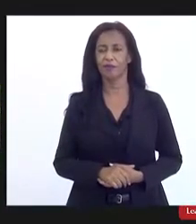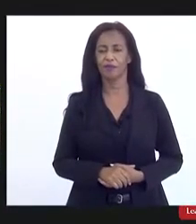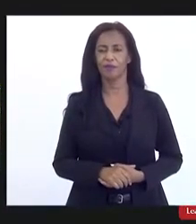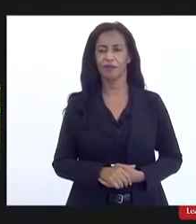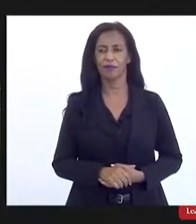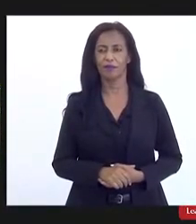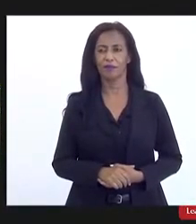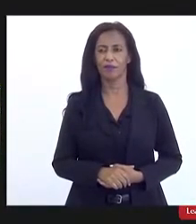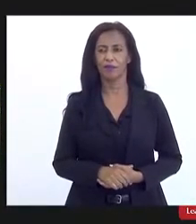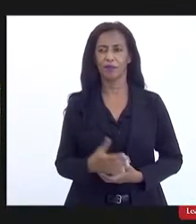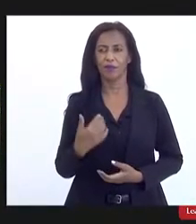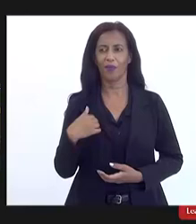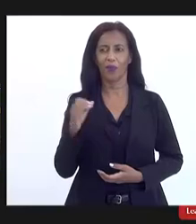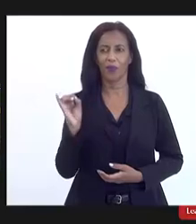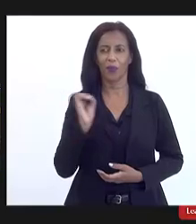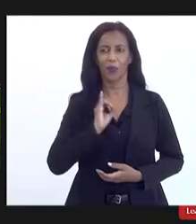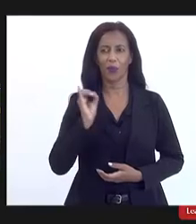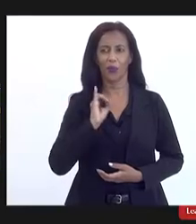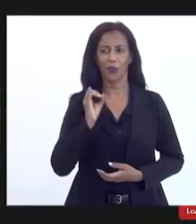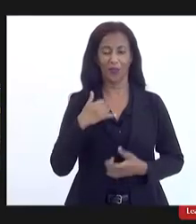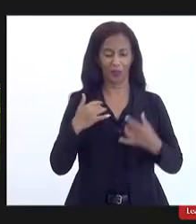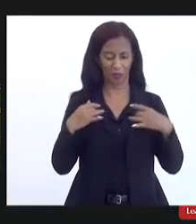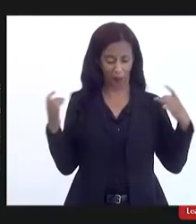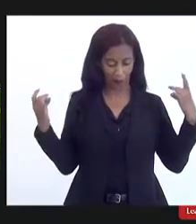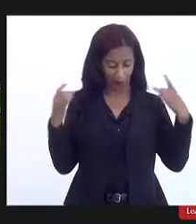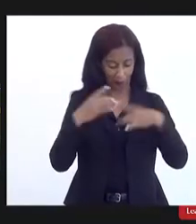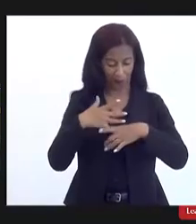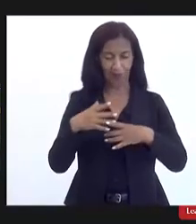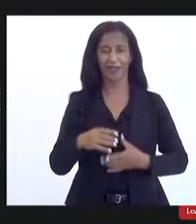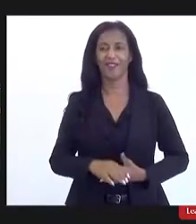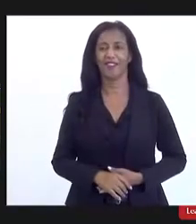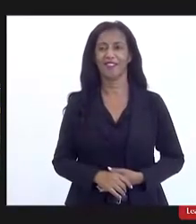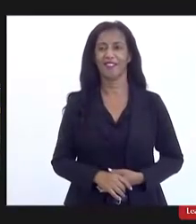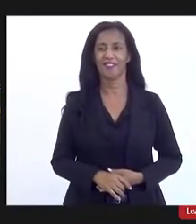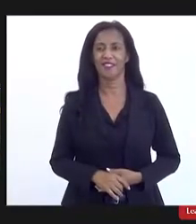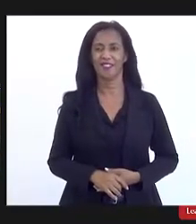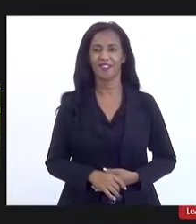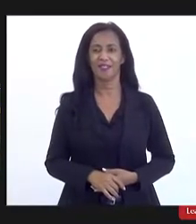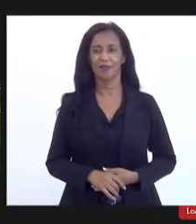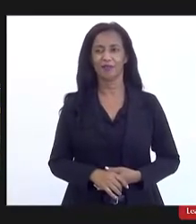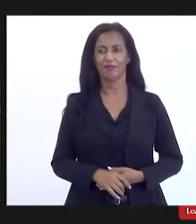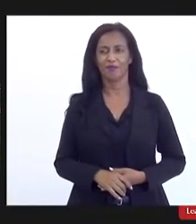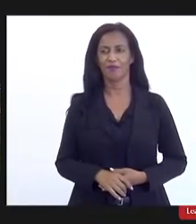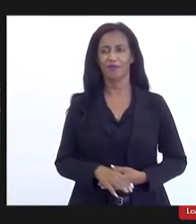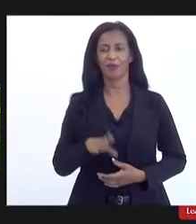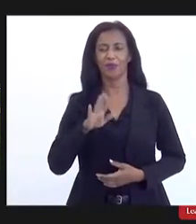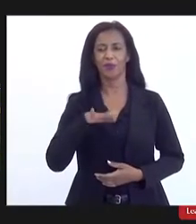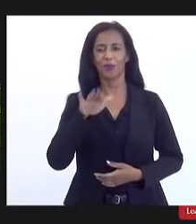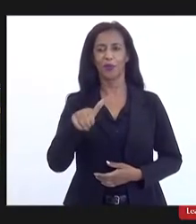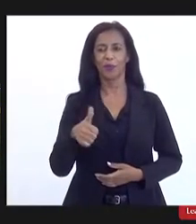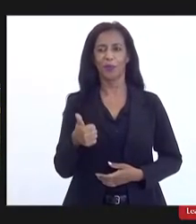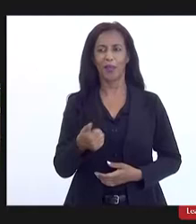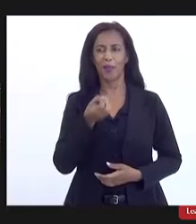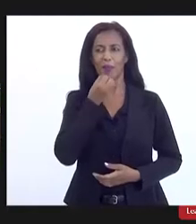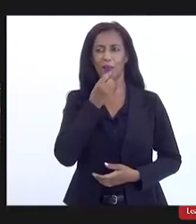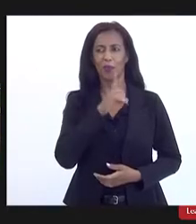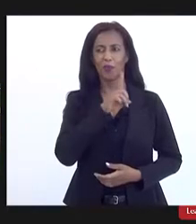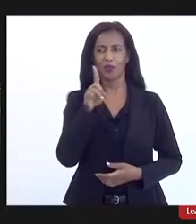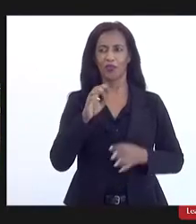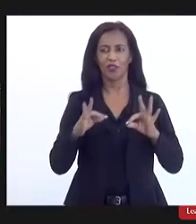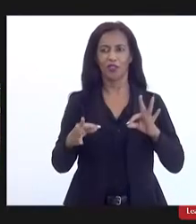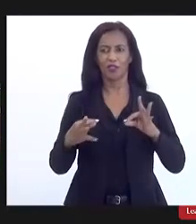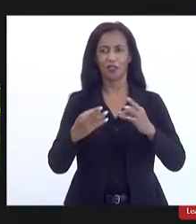Oi estou aqui estou pronto o pai Jorge tudo bem bom dia a todos bom a todos